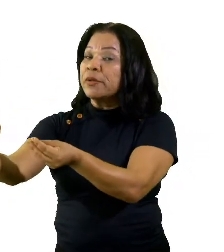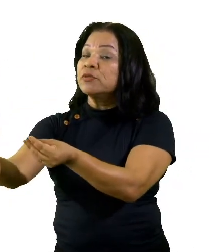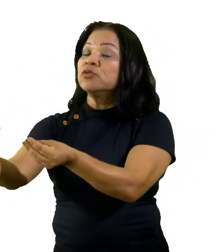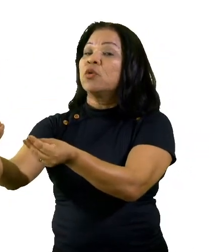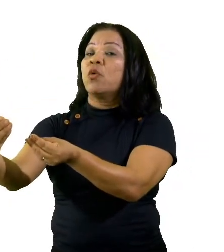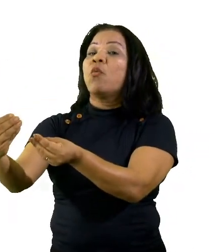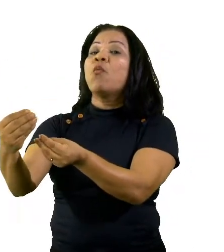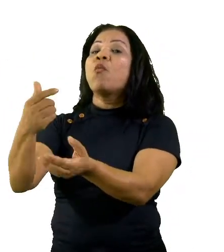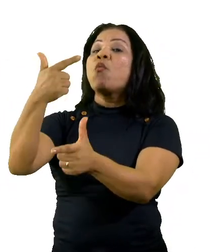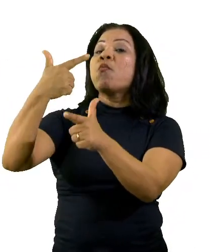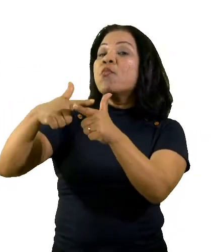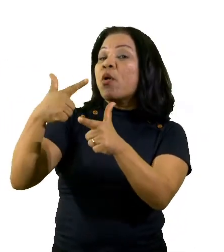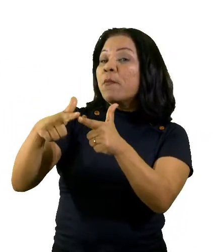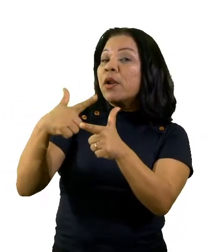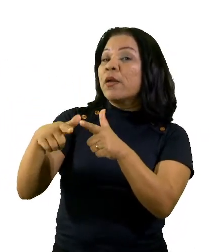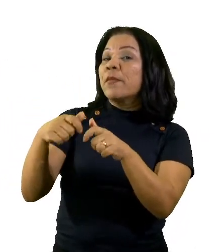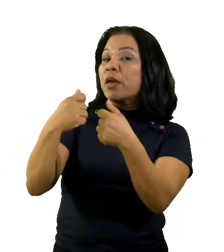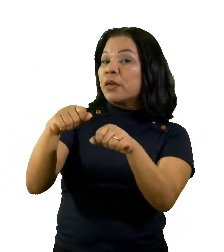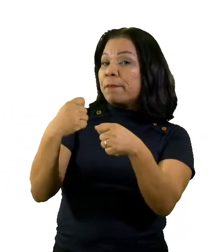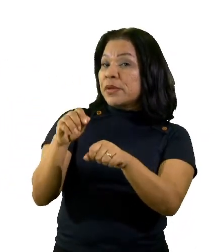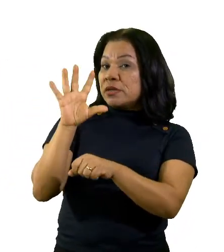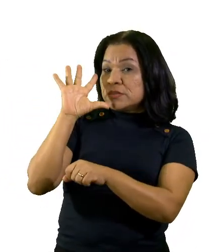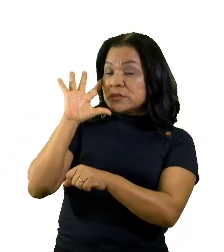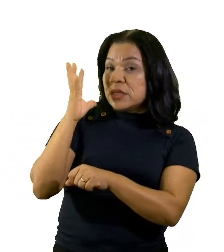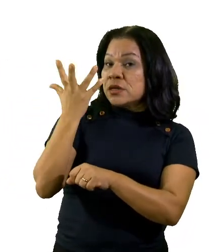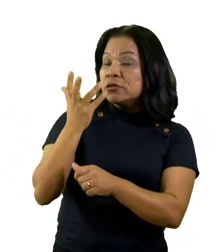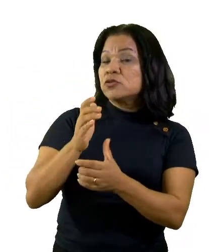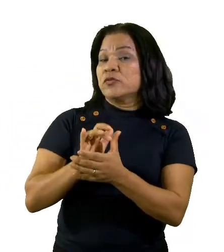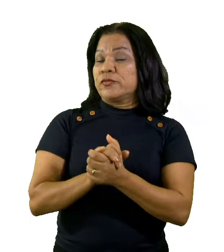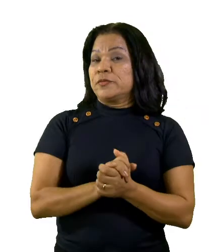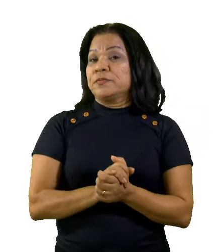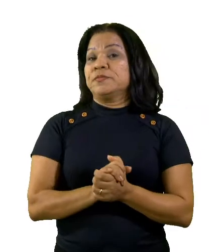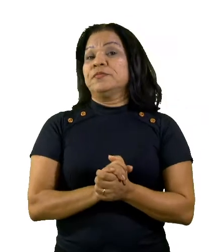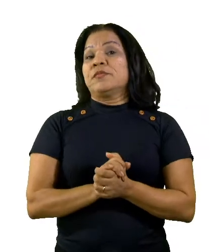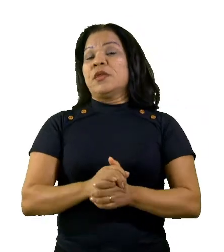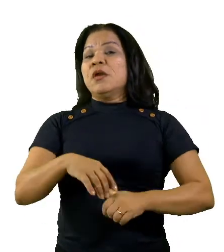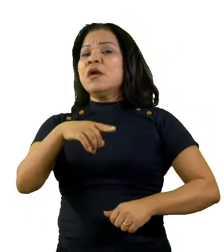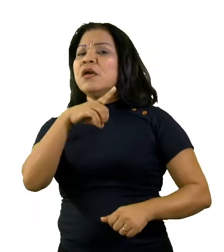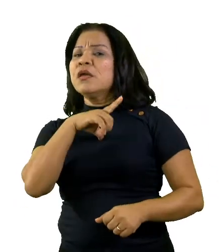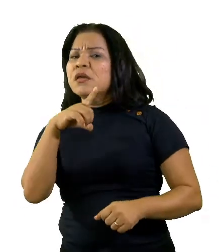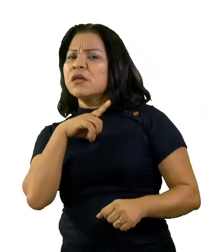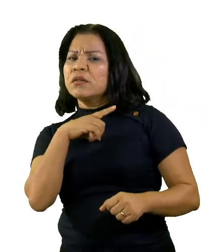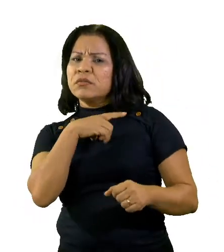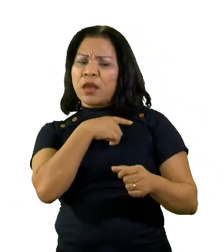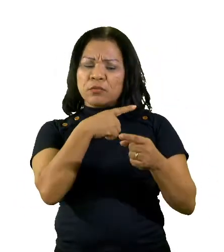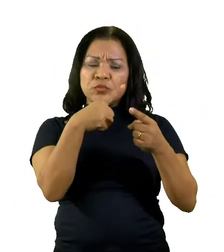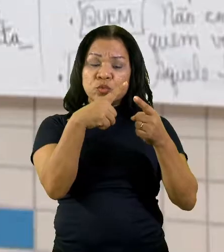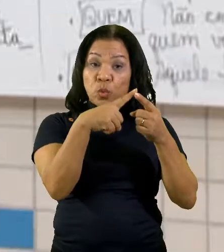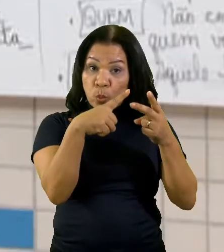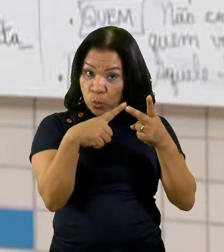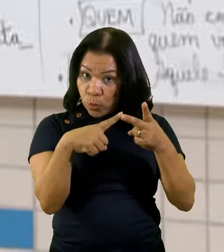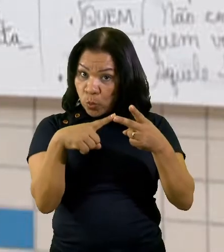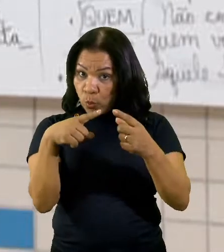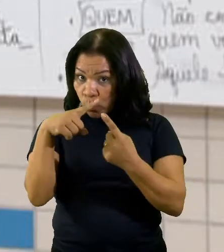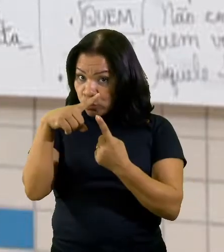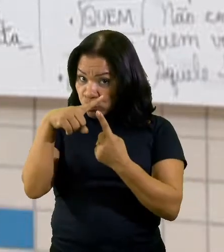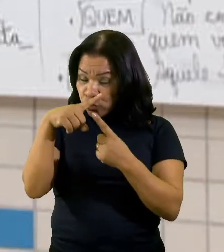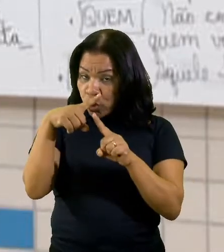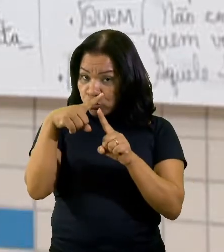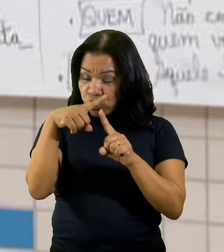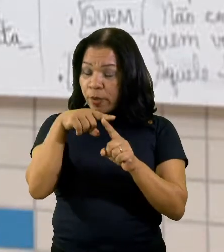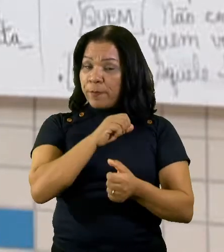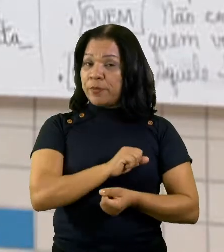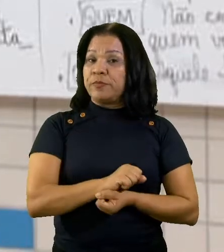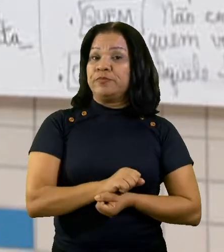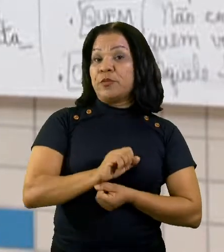ser resolvido. Tendo isso em vista, nós temos dois tipos de cartas argumentativas. Ou ela vai